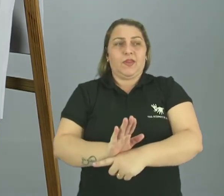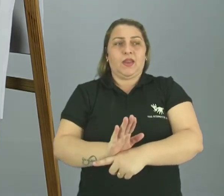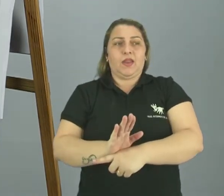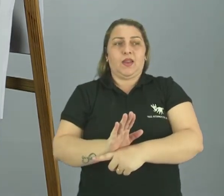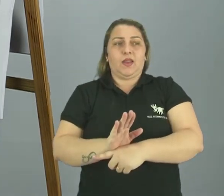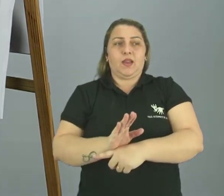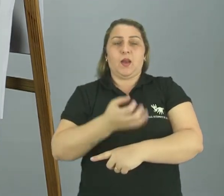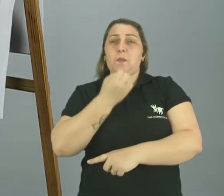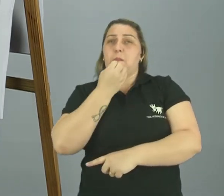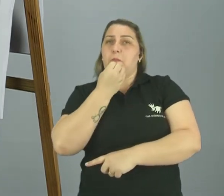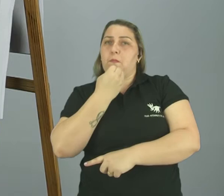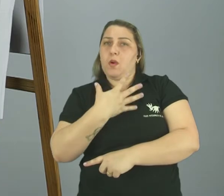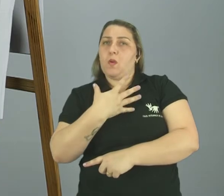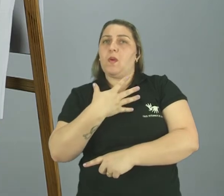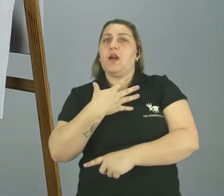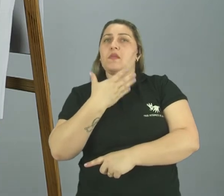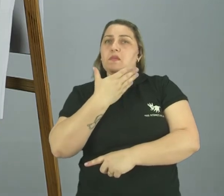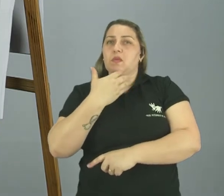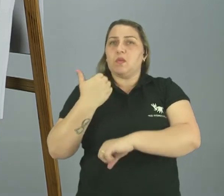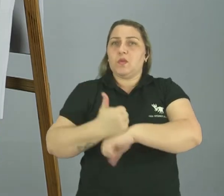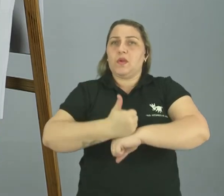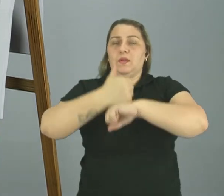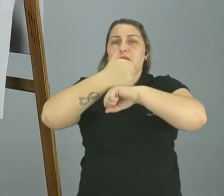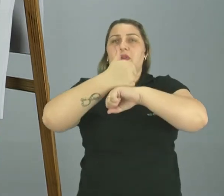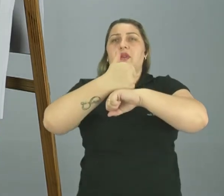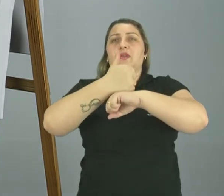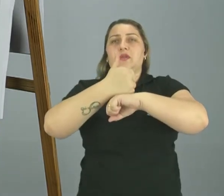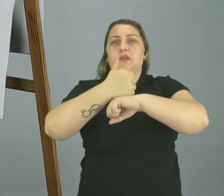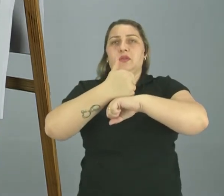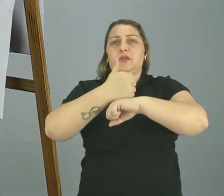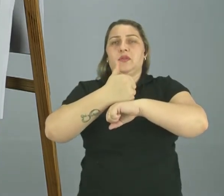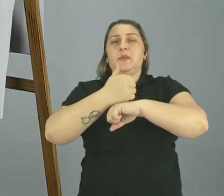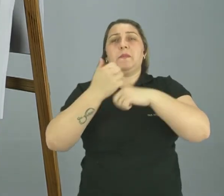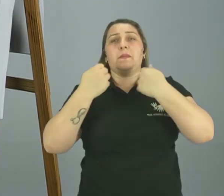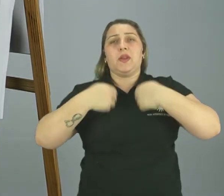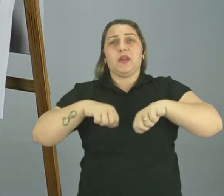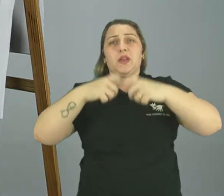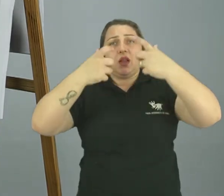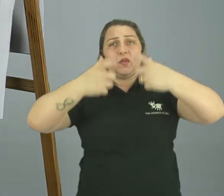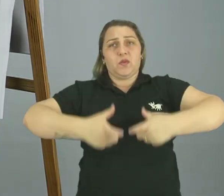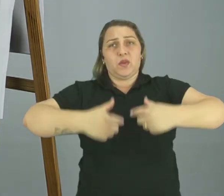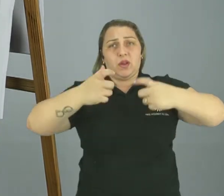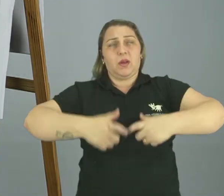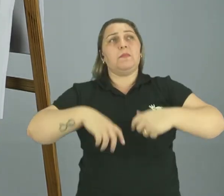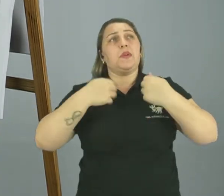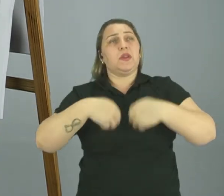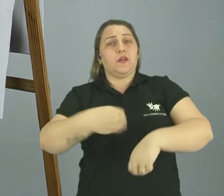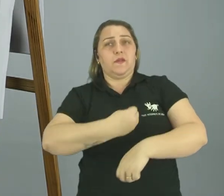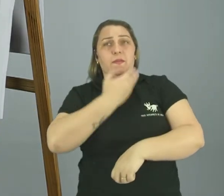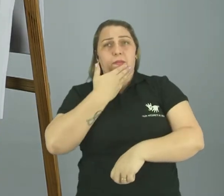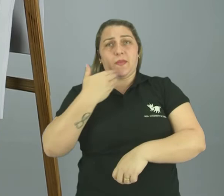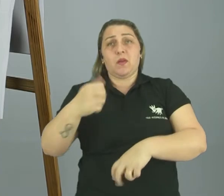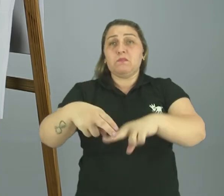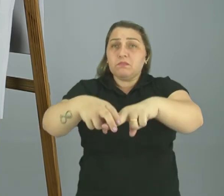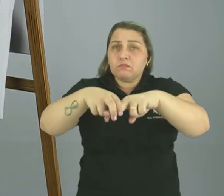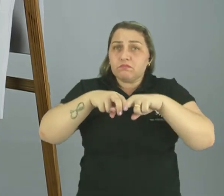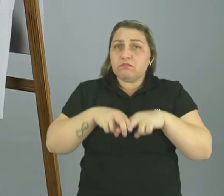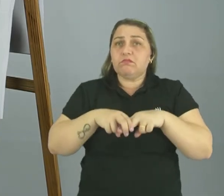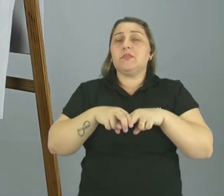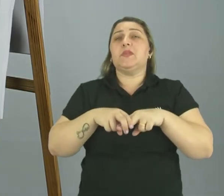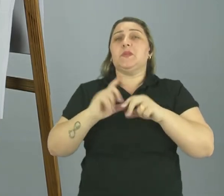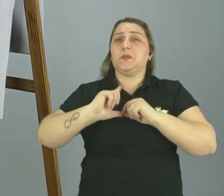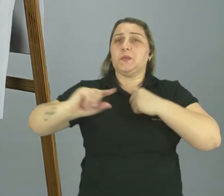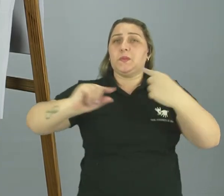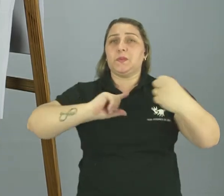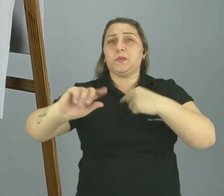de vida para eles Então, eles precisavam muito de um local Onde eles pudessem viver melhor Por isso, eles